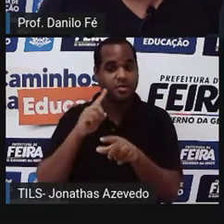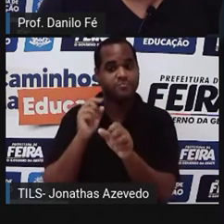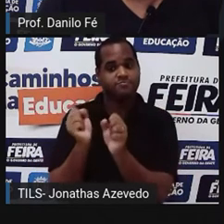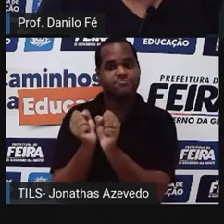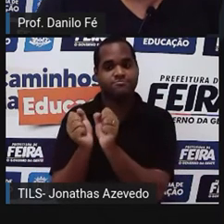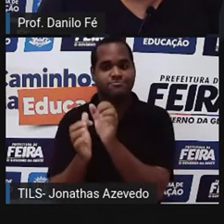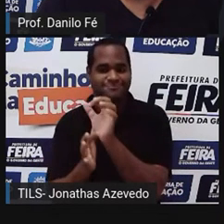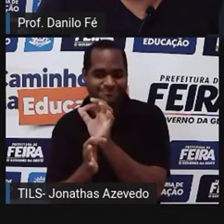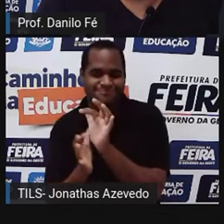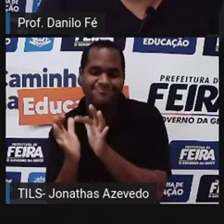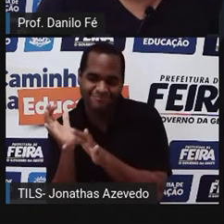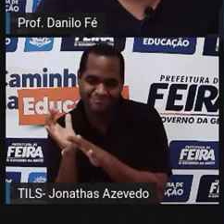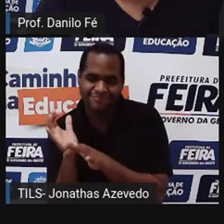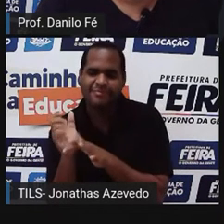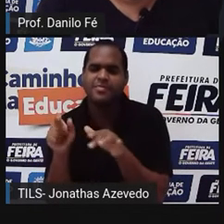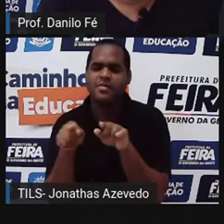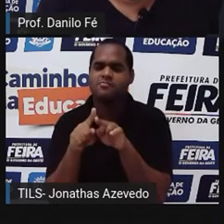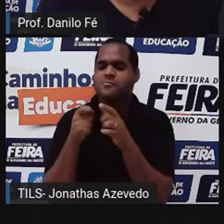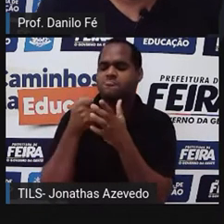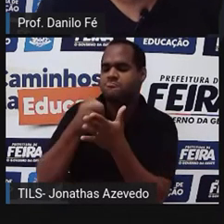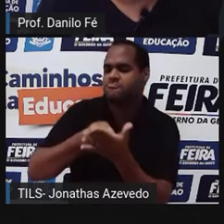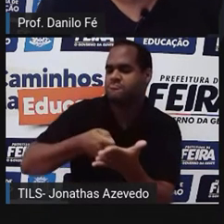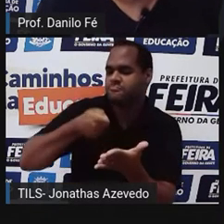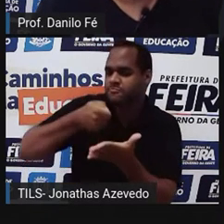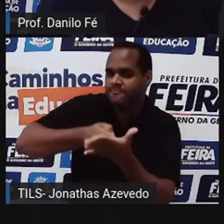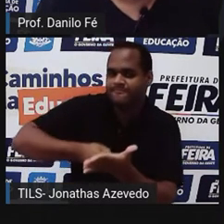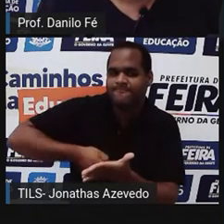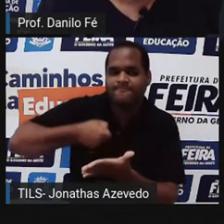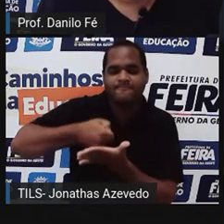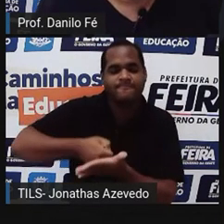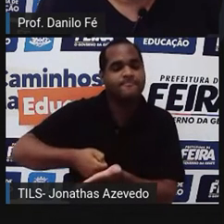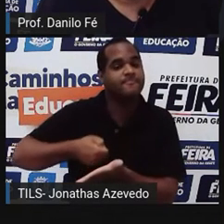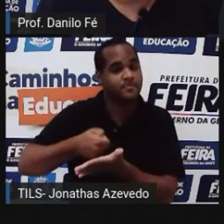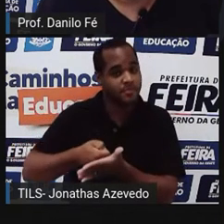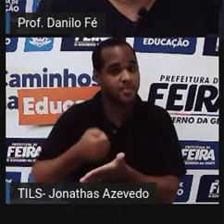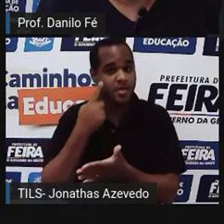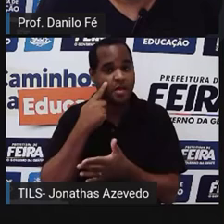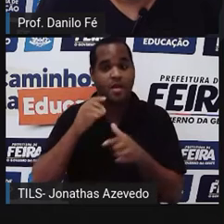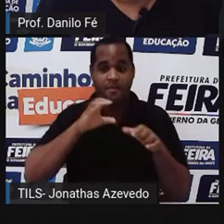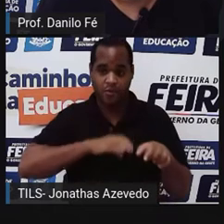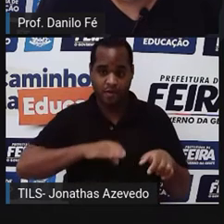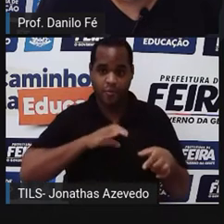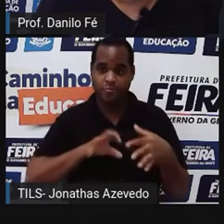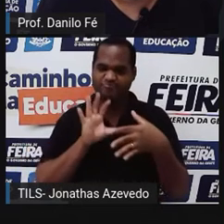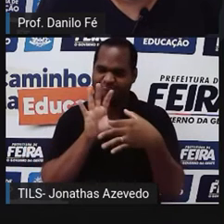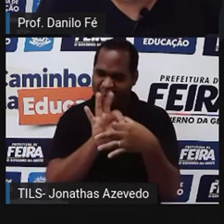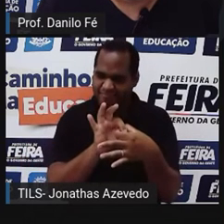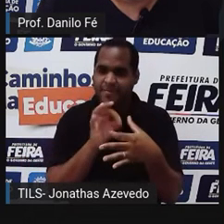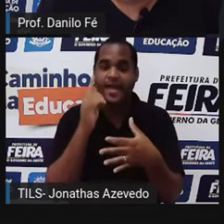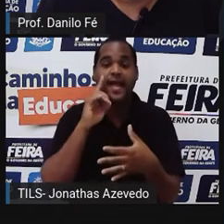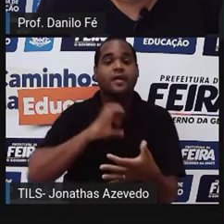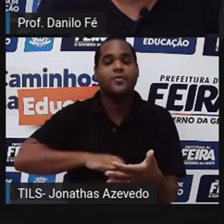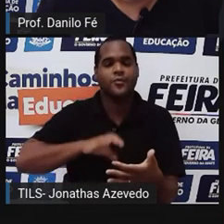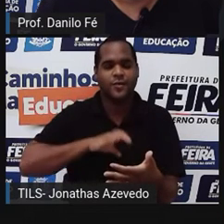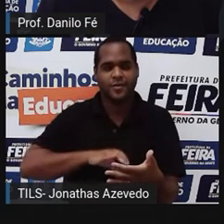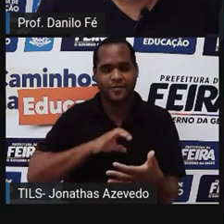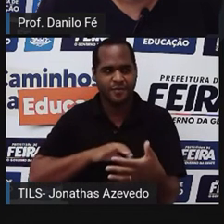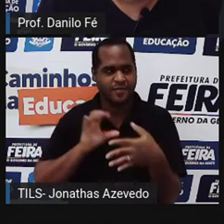E eles começam a fazer uma pressão muito forte em relação a Portugal, para que Portugal